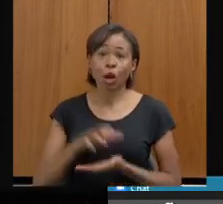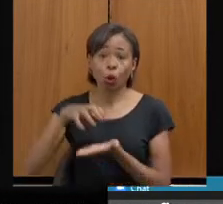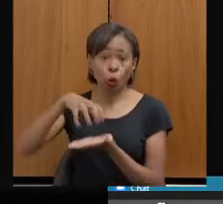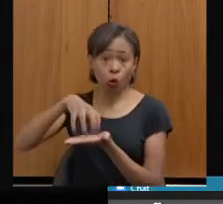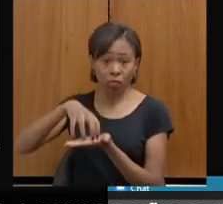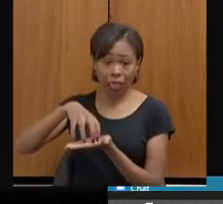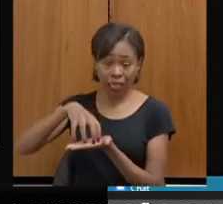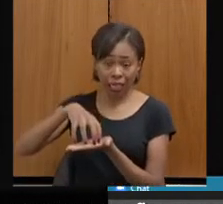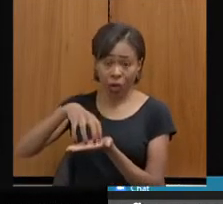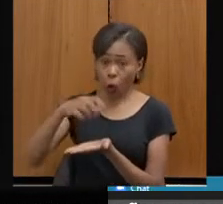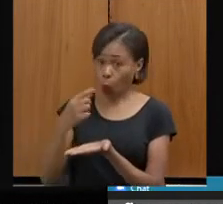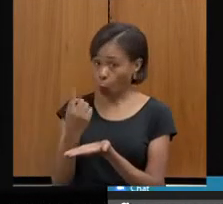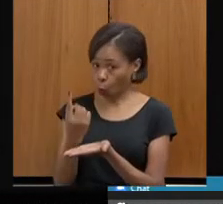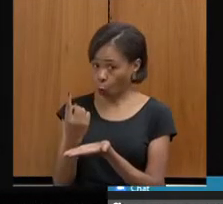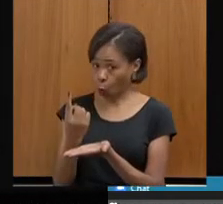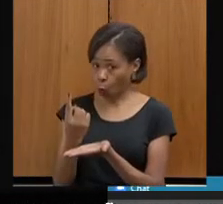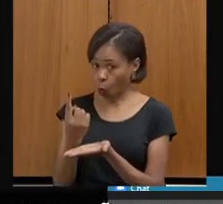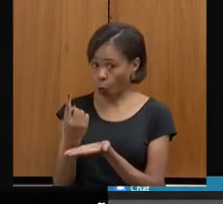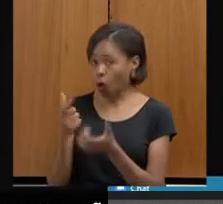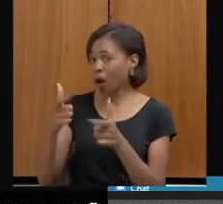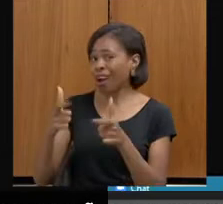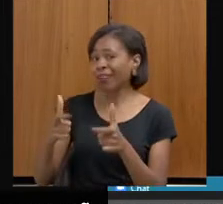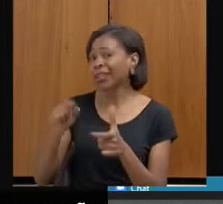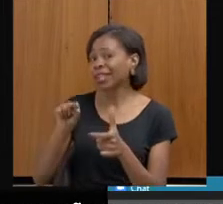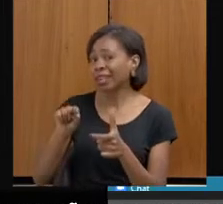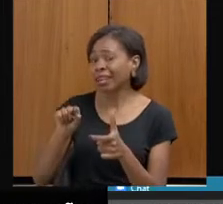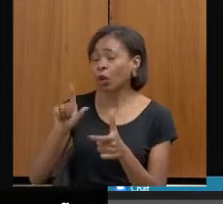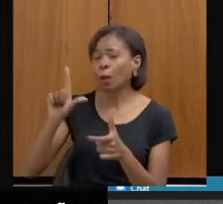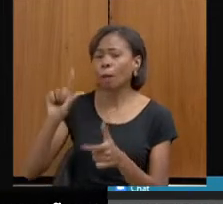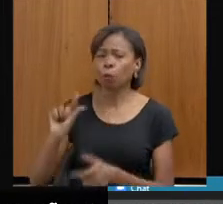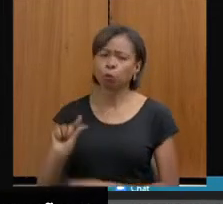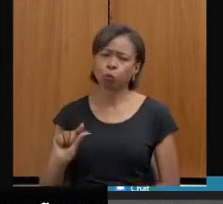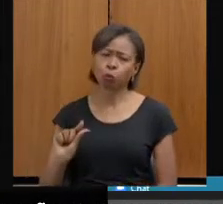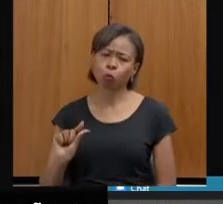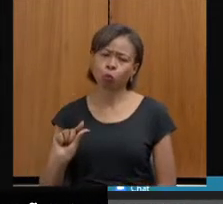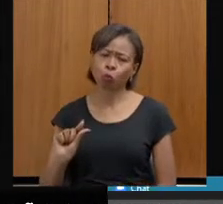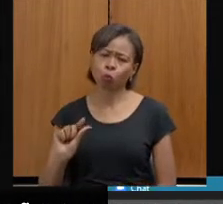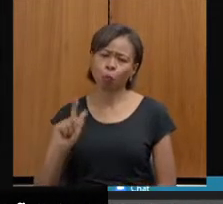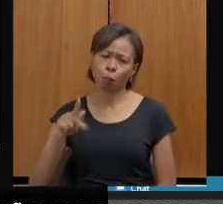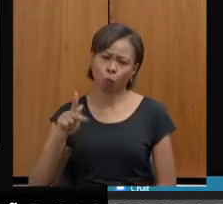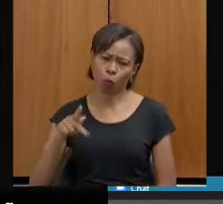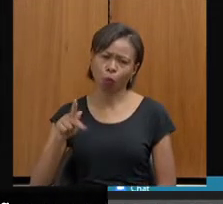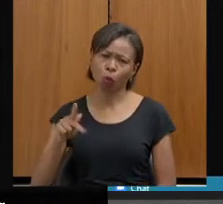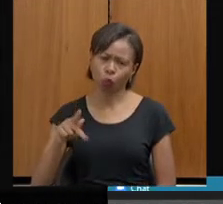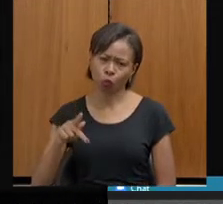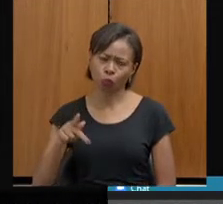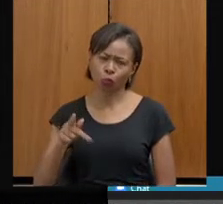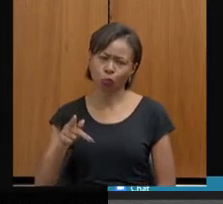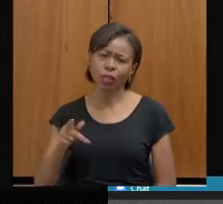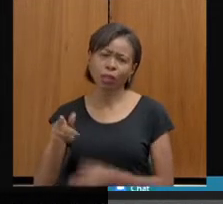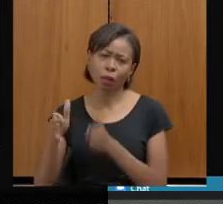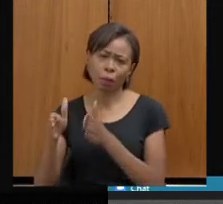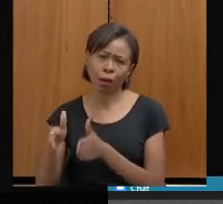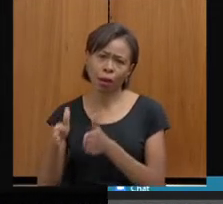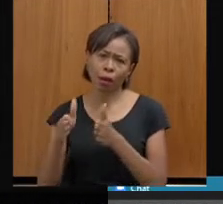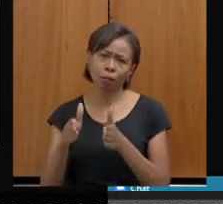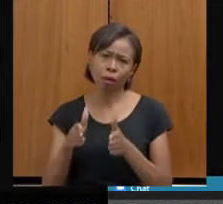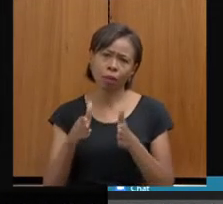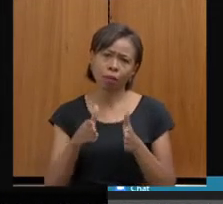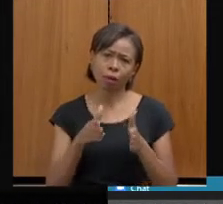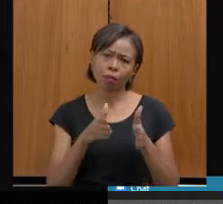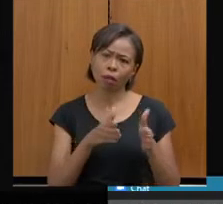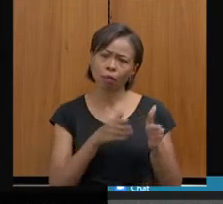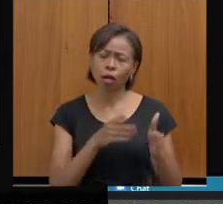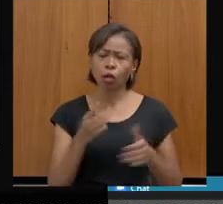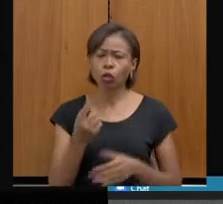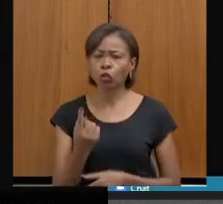uma unidade que alcançou menos pontos, portanto, é uma unidade que precisa de bastante melhoria, e aí vai, DEAN nível 2,